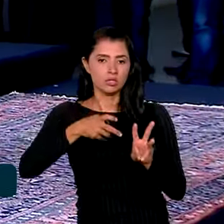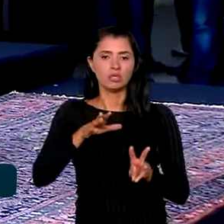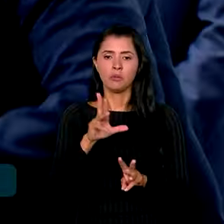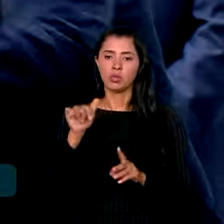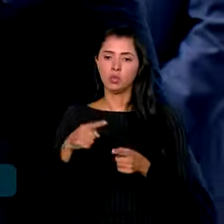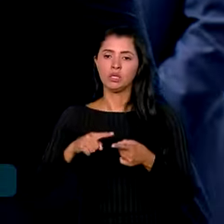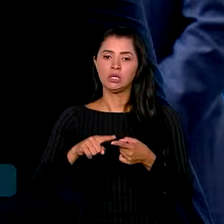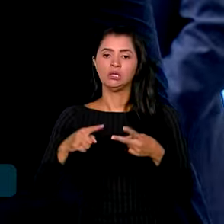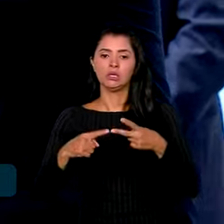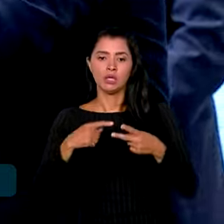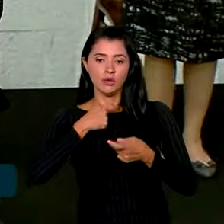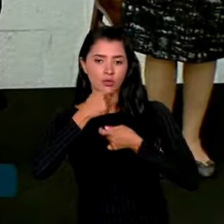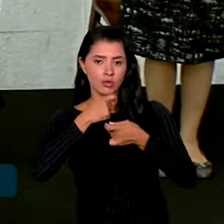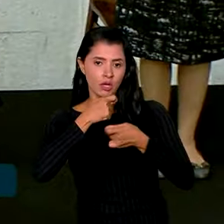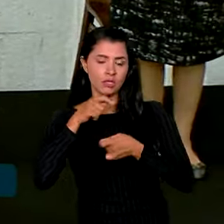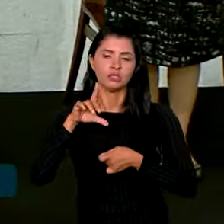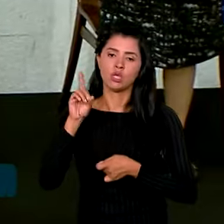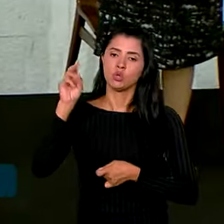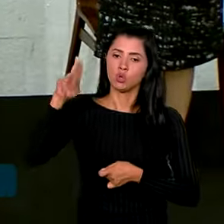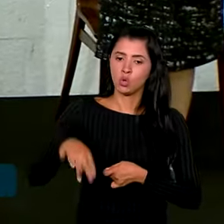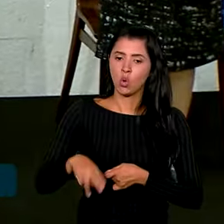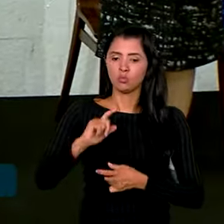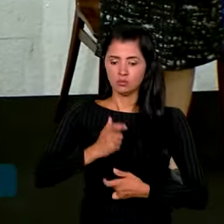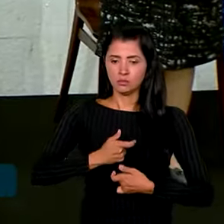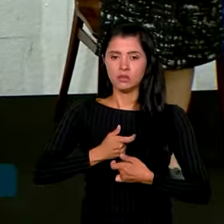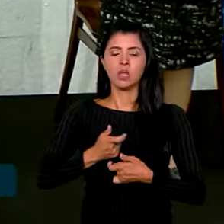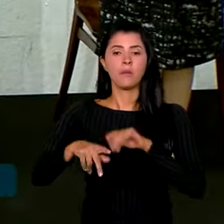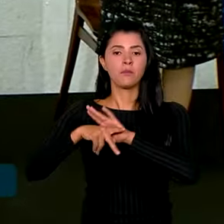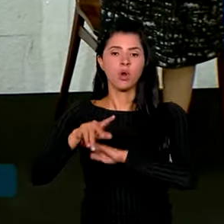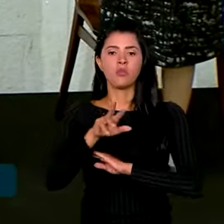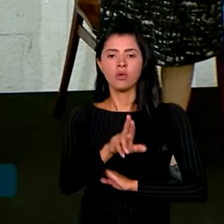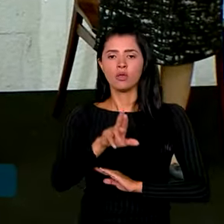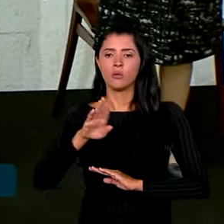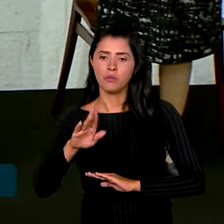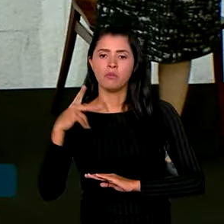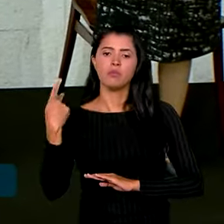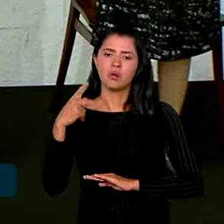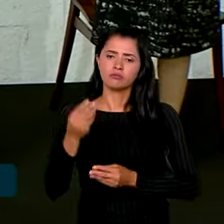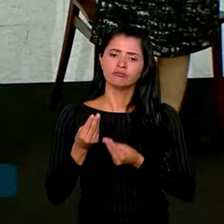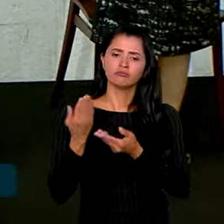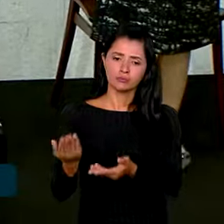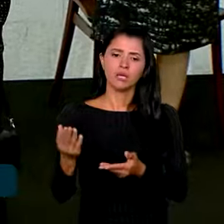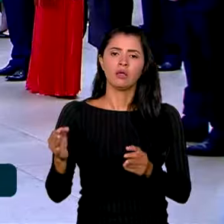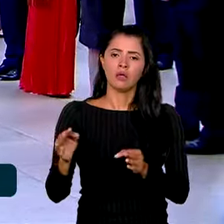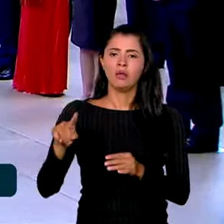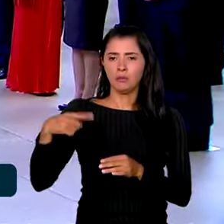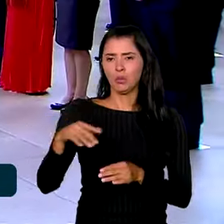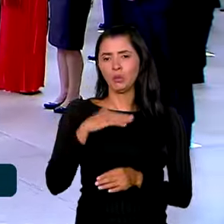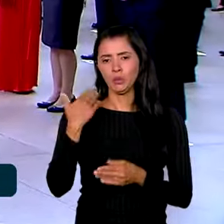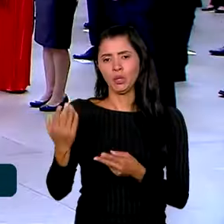jornalista britânico Dom Philips, com a insígnia da Ordem do Rio Branco no grau Comendador, concedida postumamente.